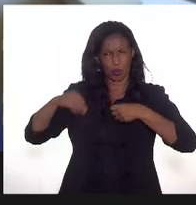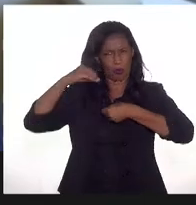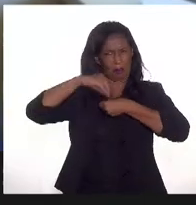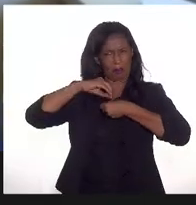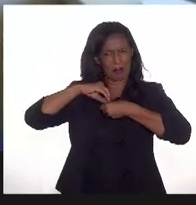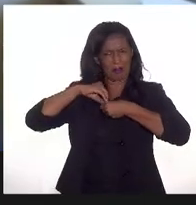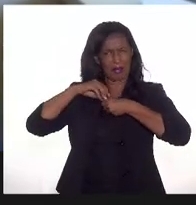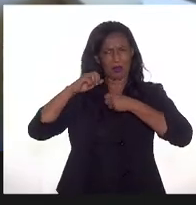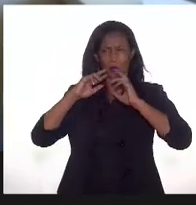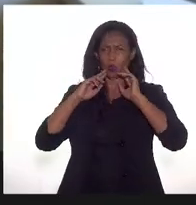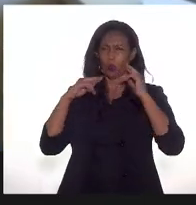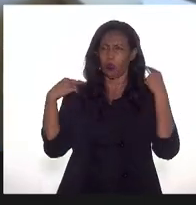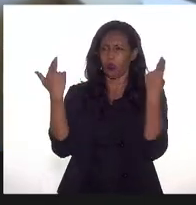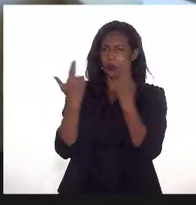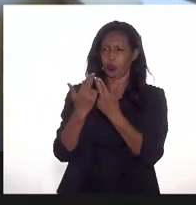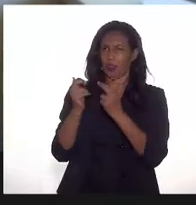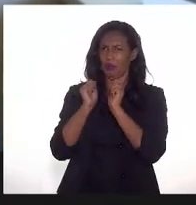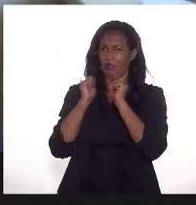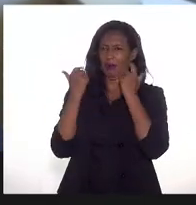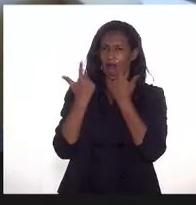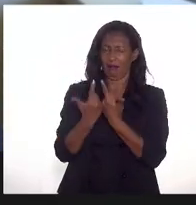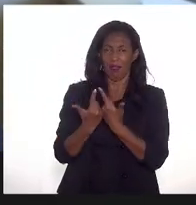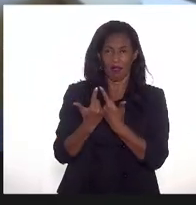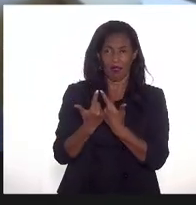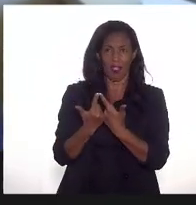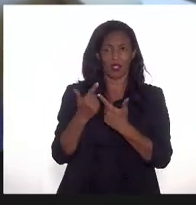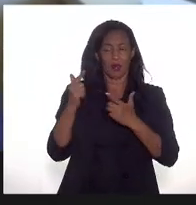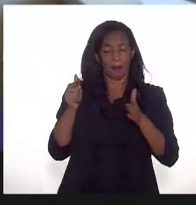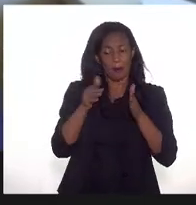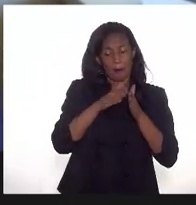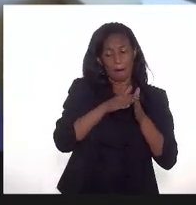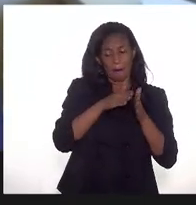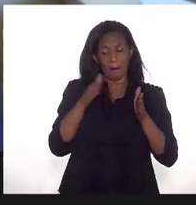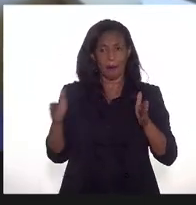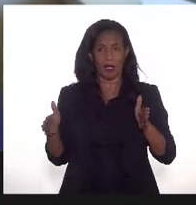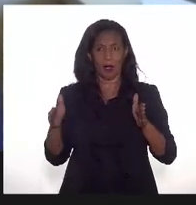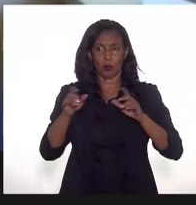de lei para que isso não acontecesse, pelo menos, no período da pandemia.